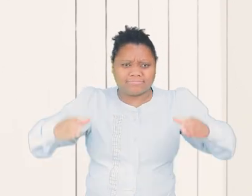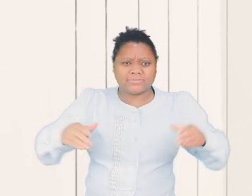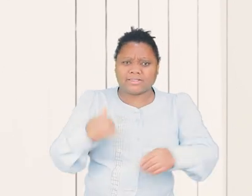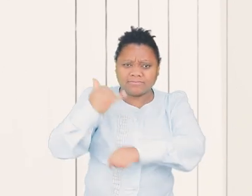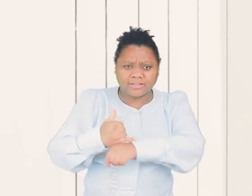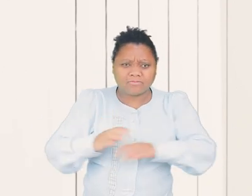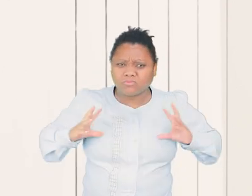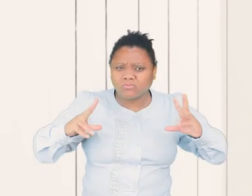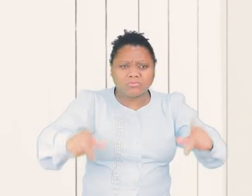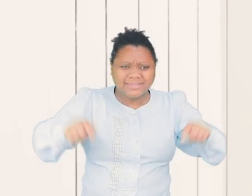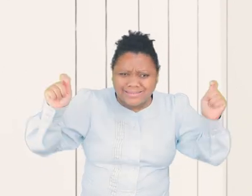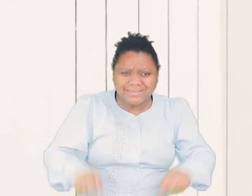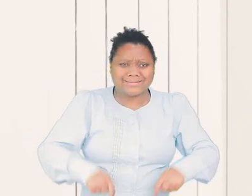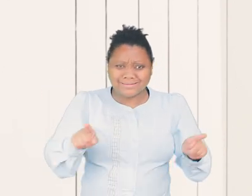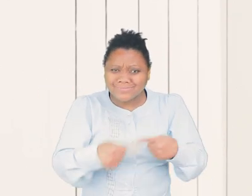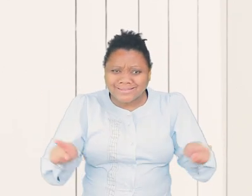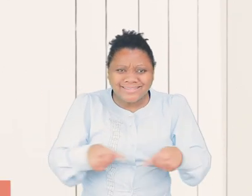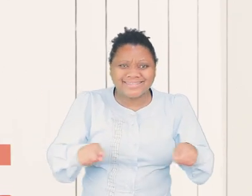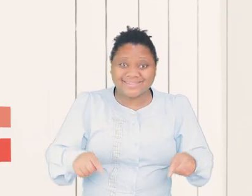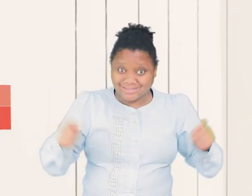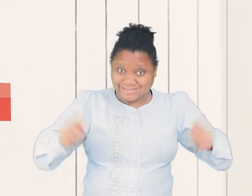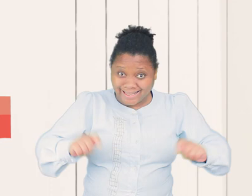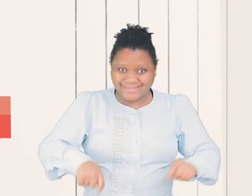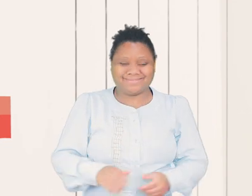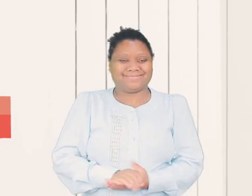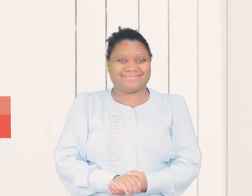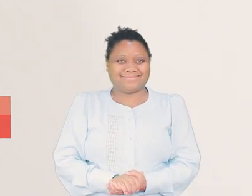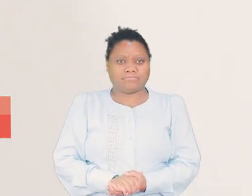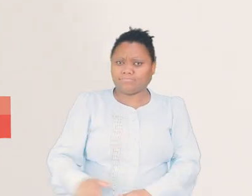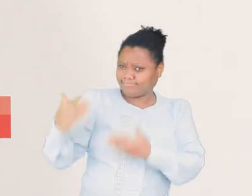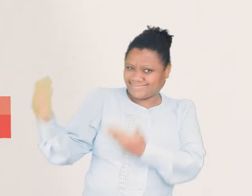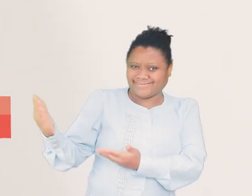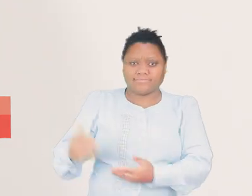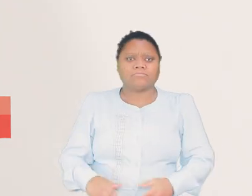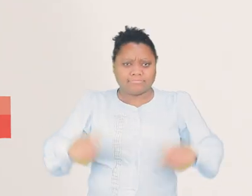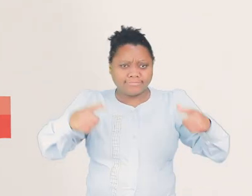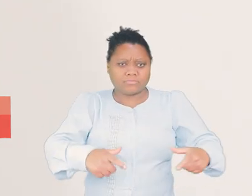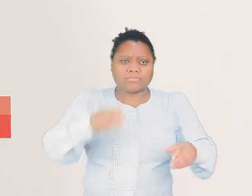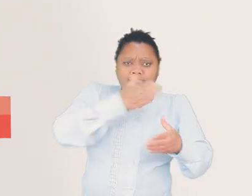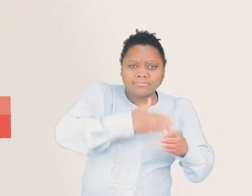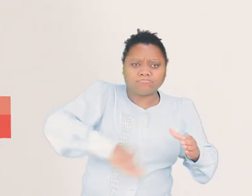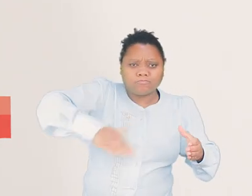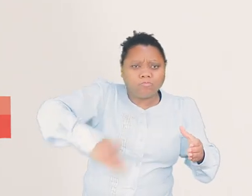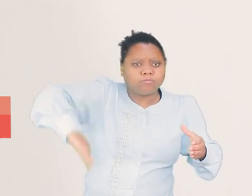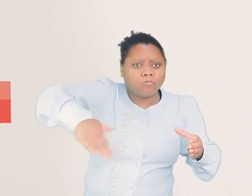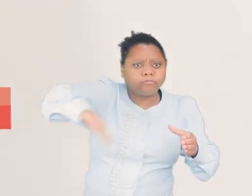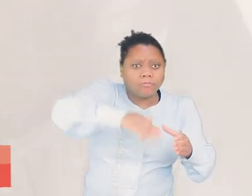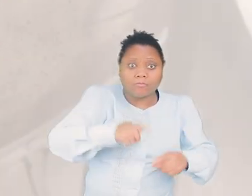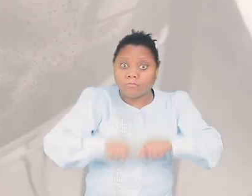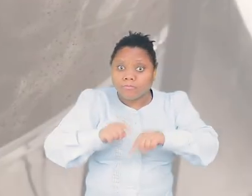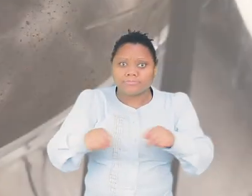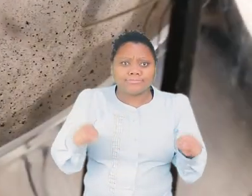animais a latões de ferro, tudo pode virar música. Esse é o Steel Drum,